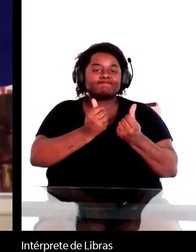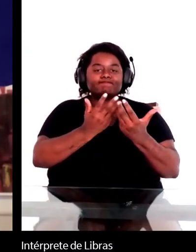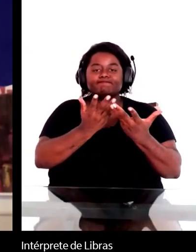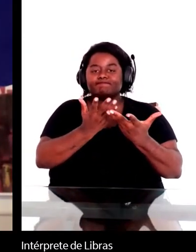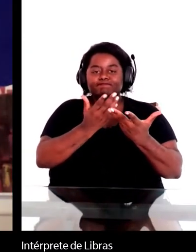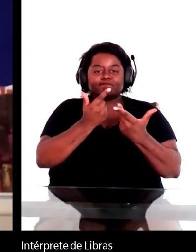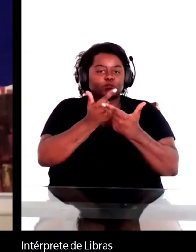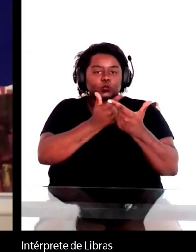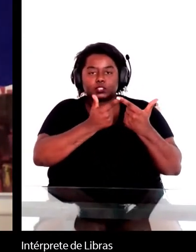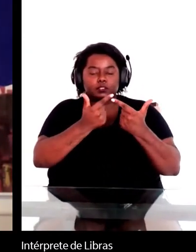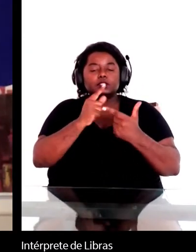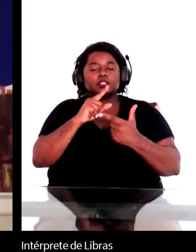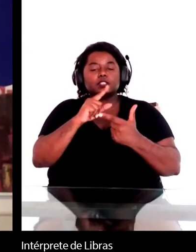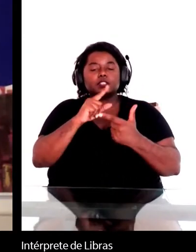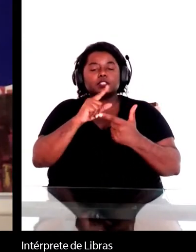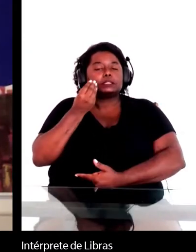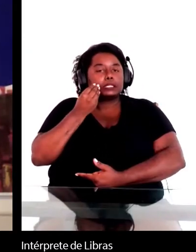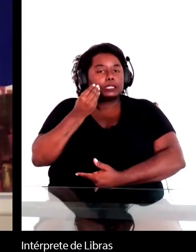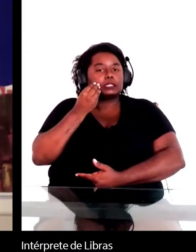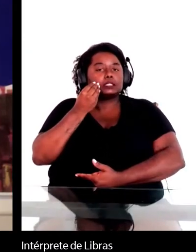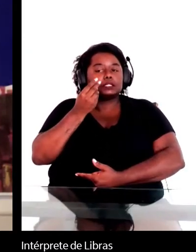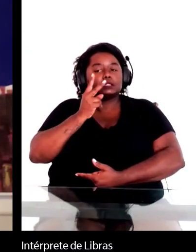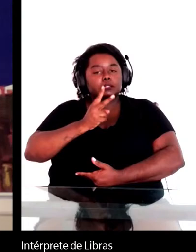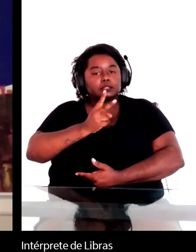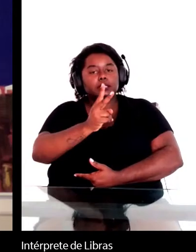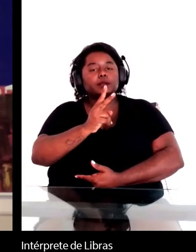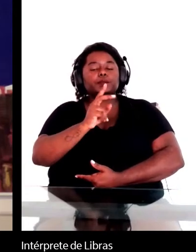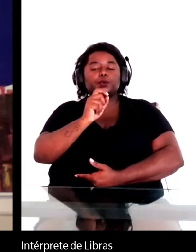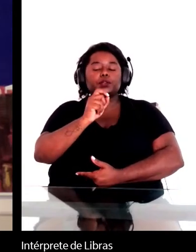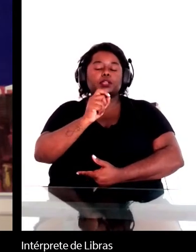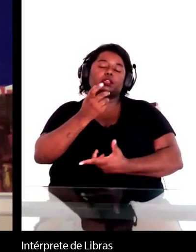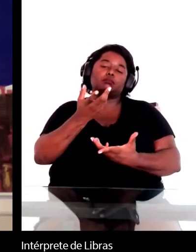na tentativa de promover a leitura de Machado de Assis